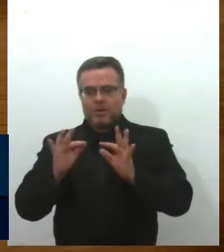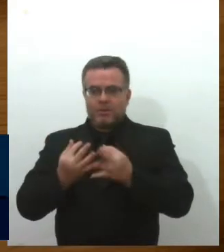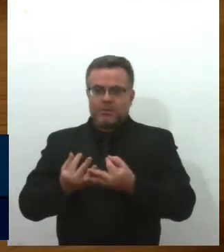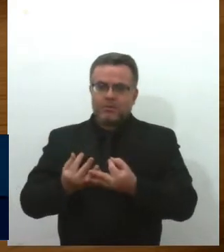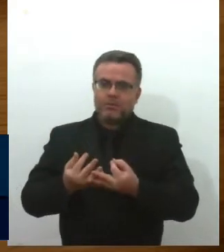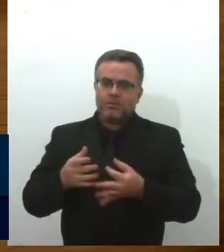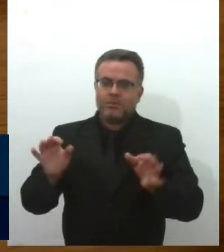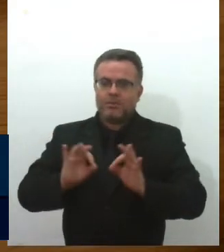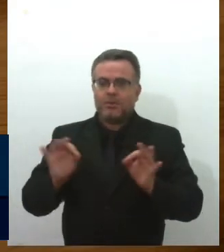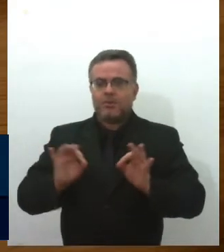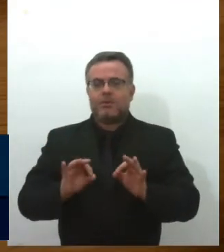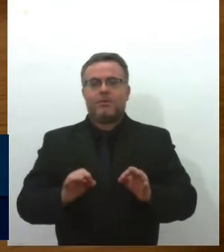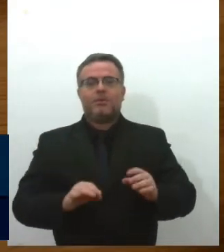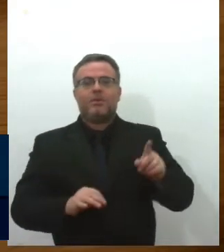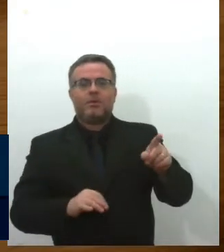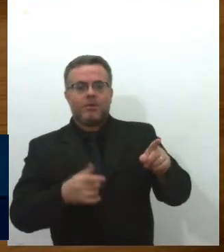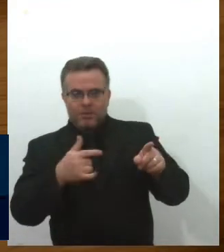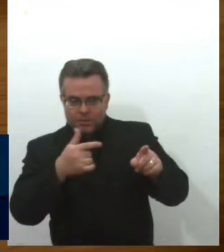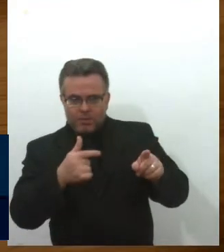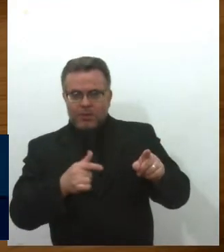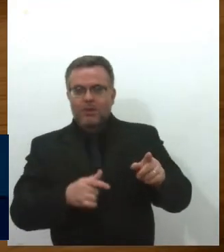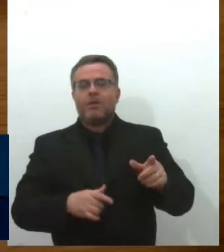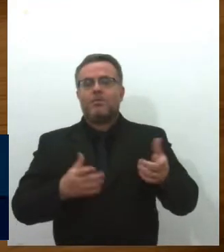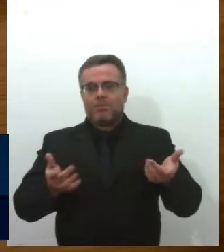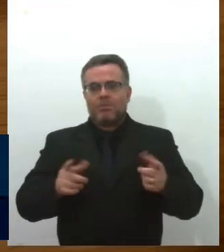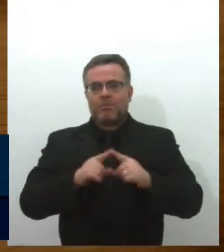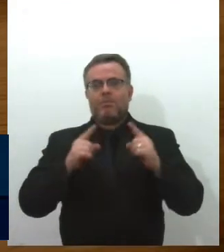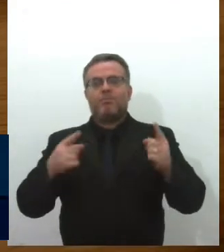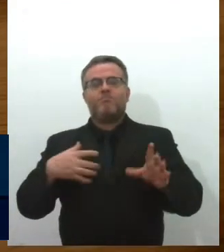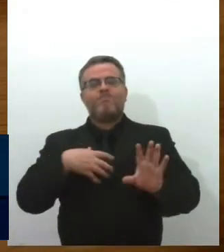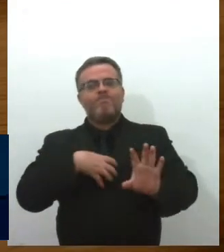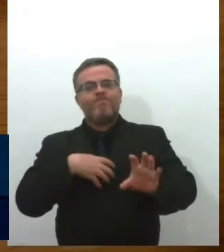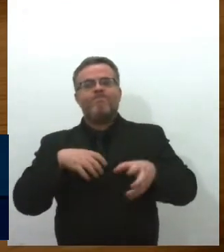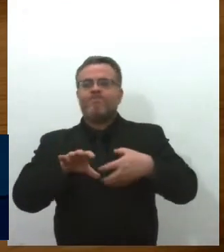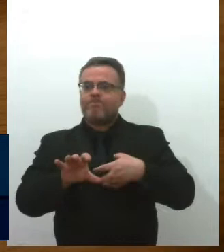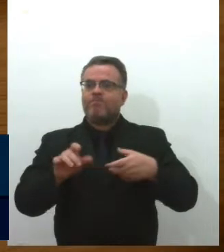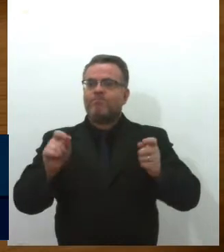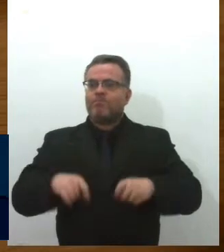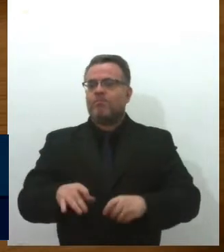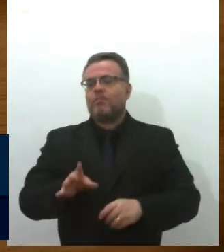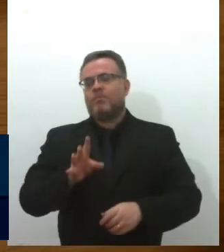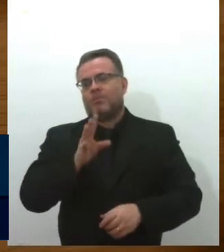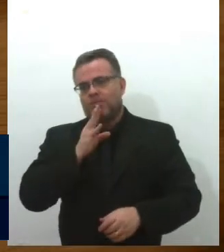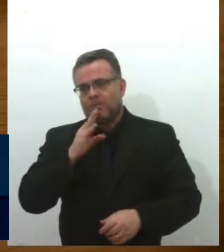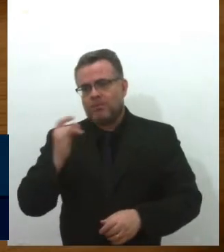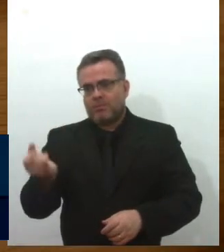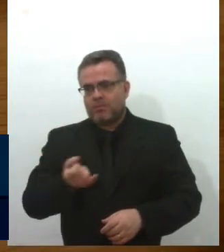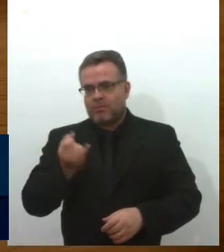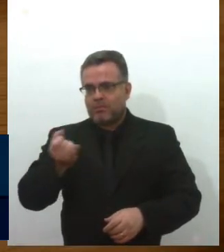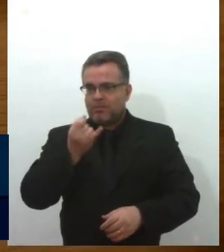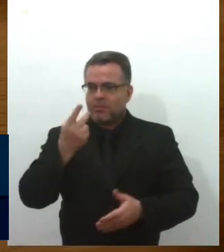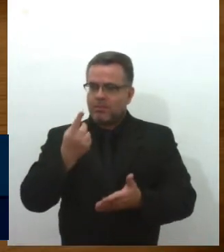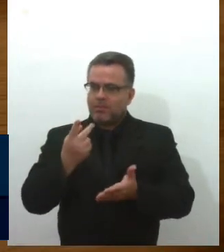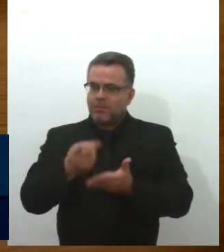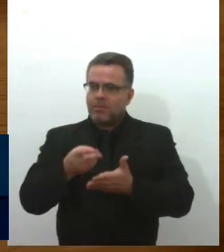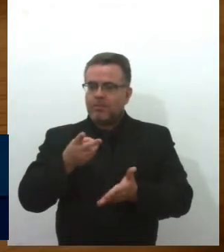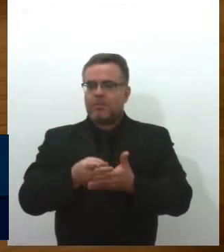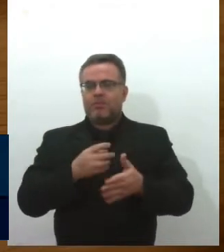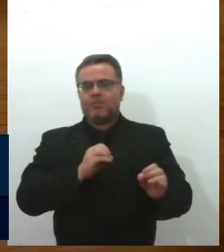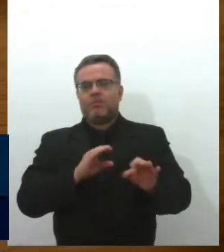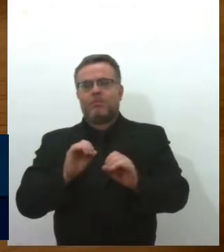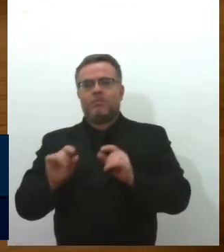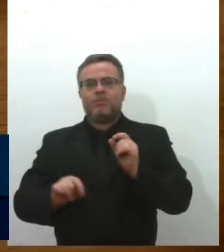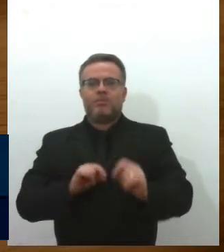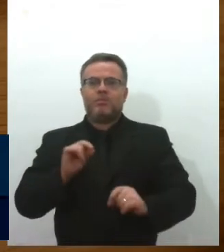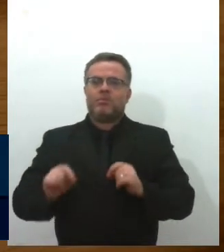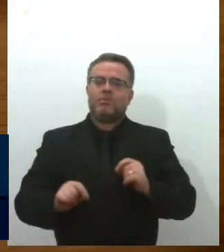empatia com a causa faz com que a gente reconheça a importância e os ensinamentos que